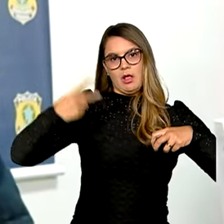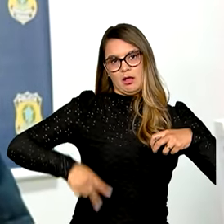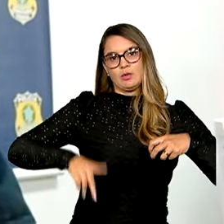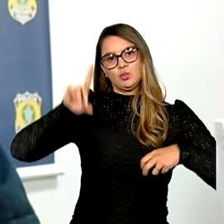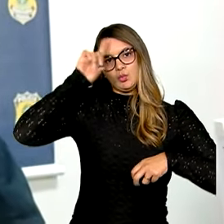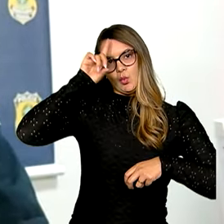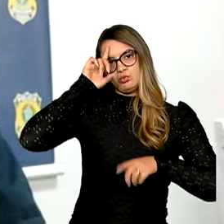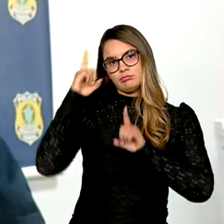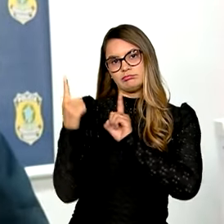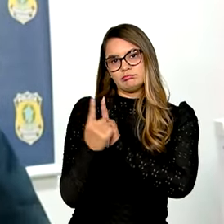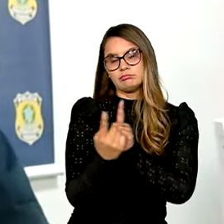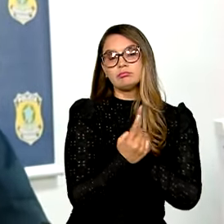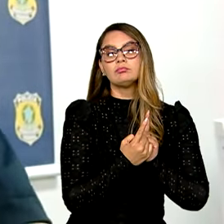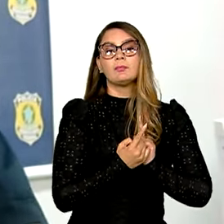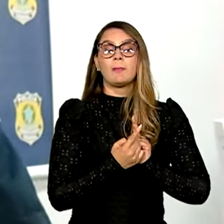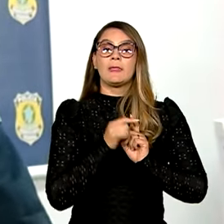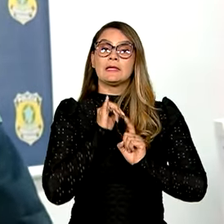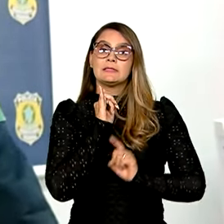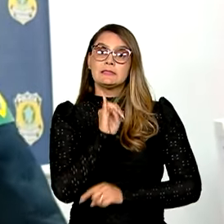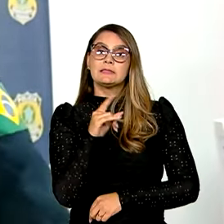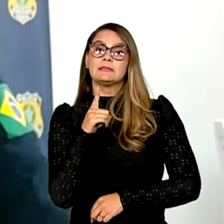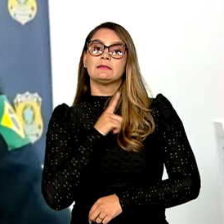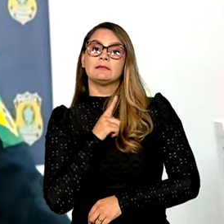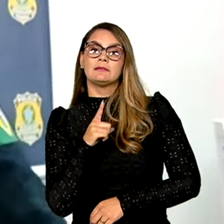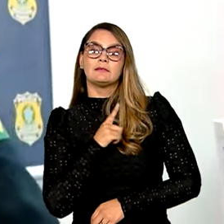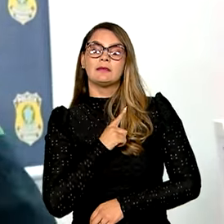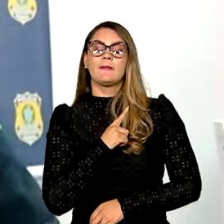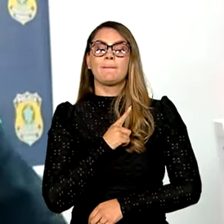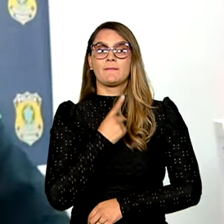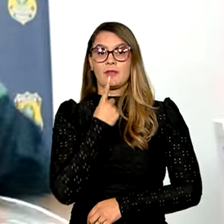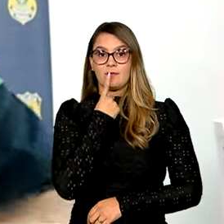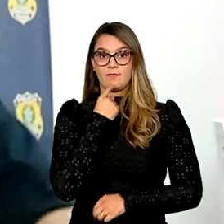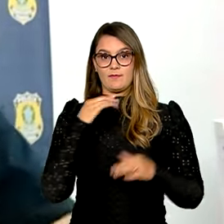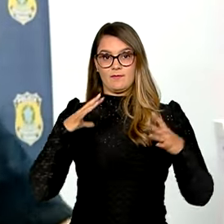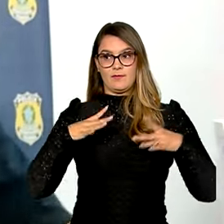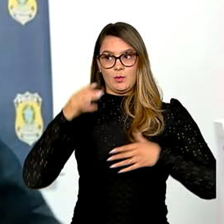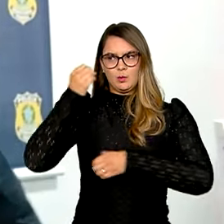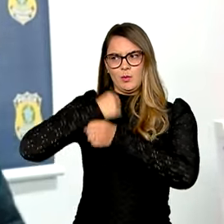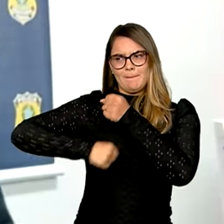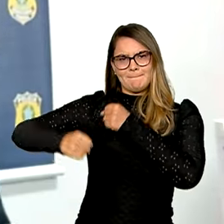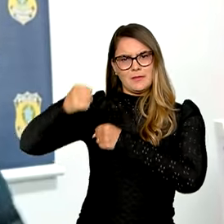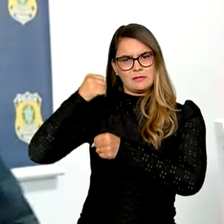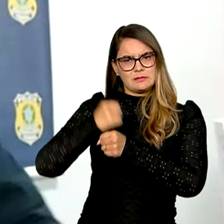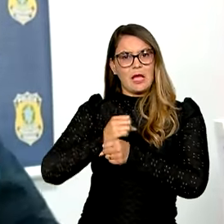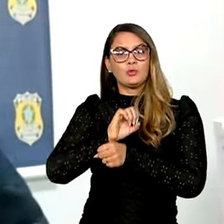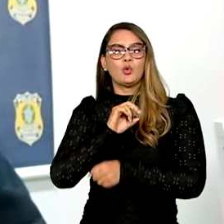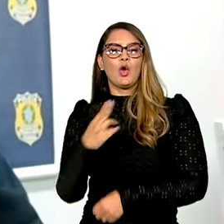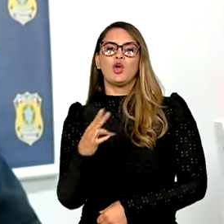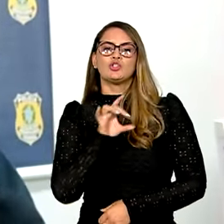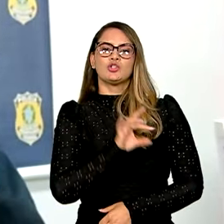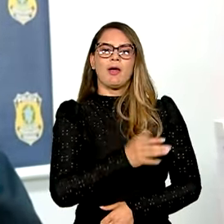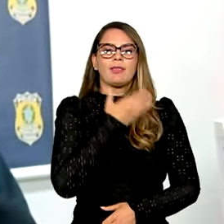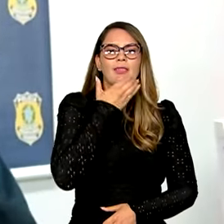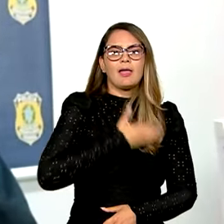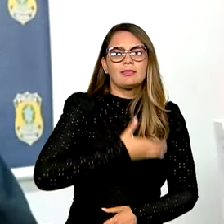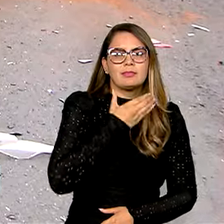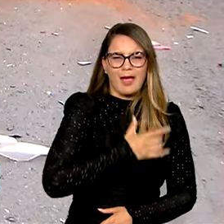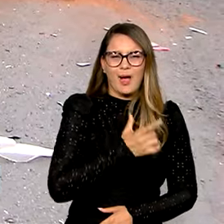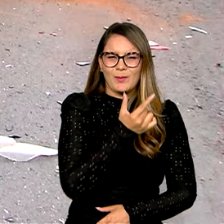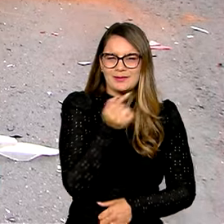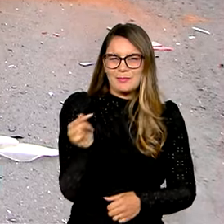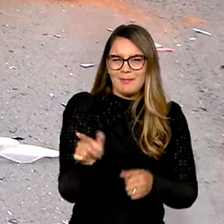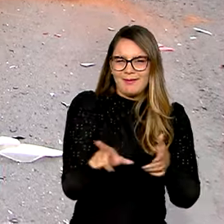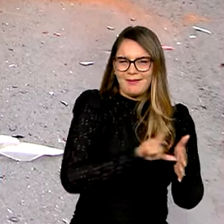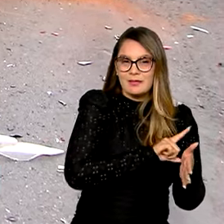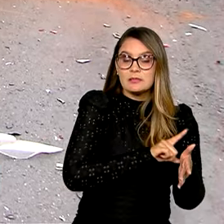nosso dia a dia. Se levarmos em consideração o feriado do ano passado ou até o próprio feriado do Natal, que foi uma semana antes,